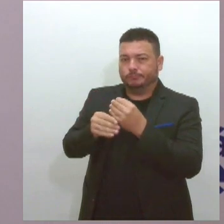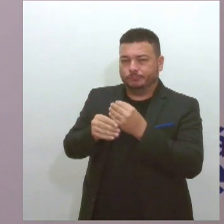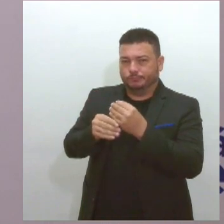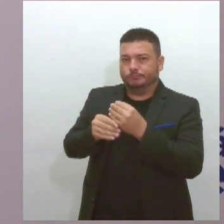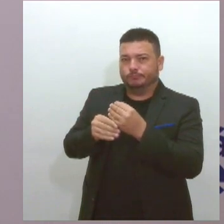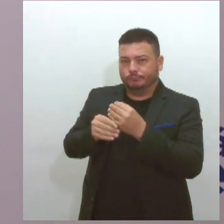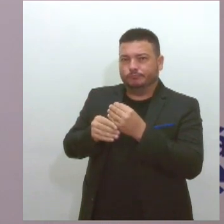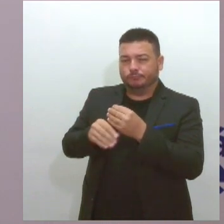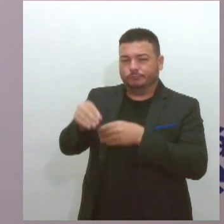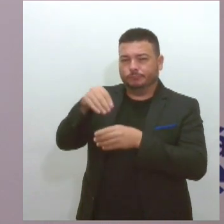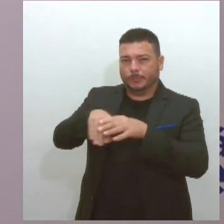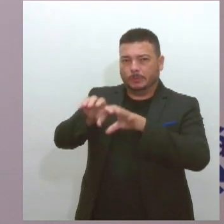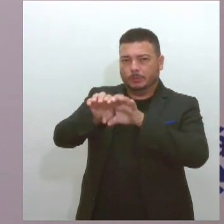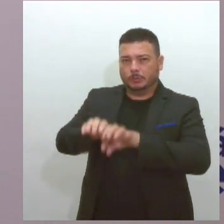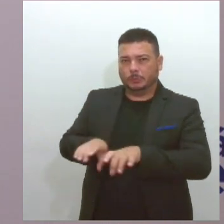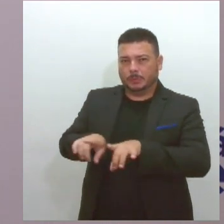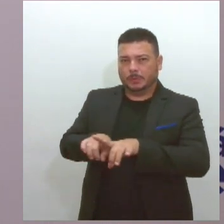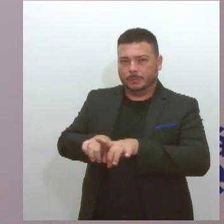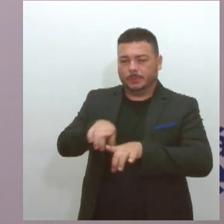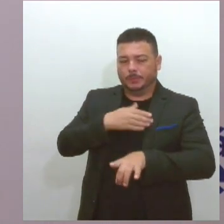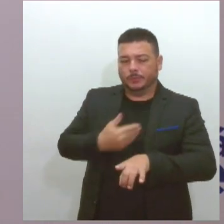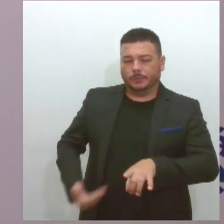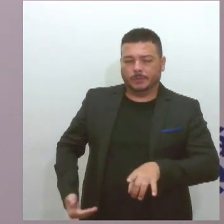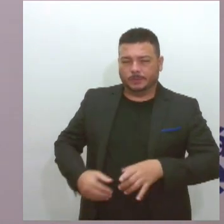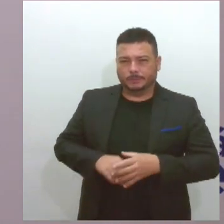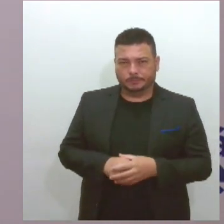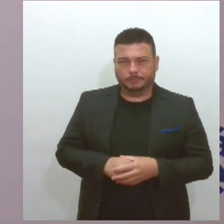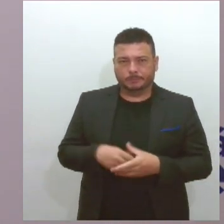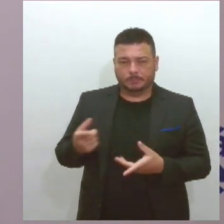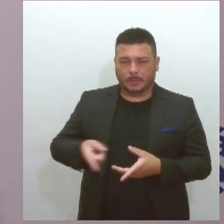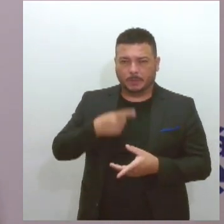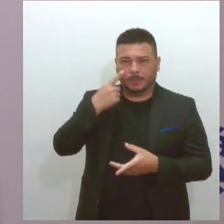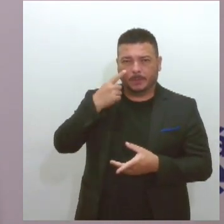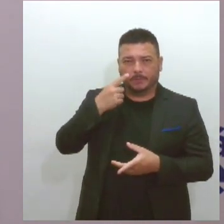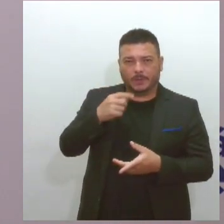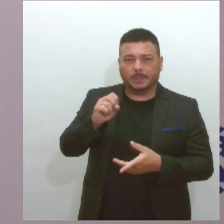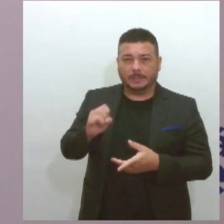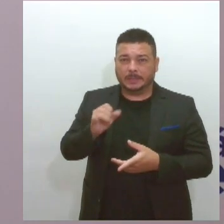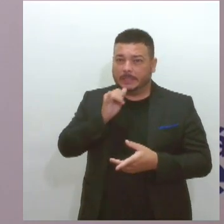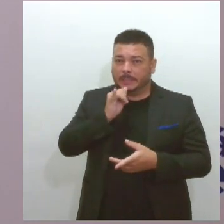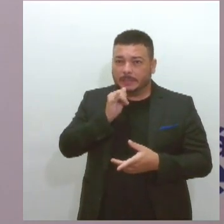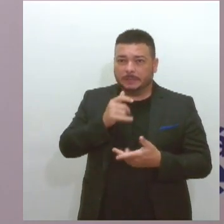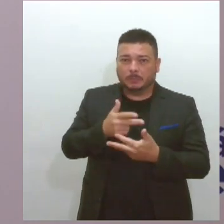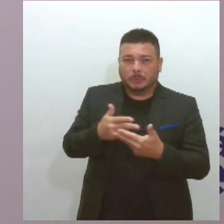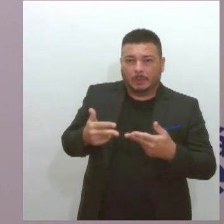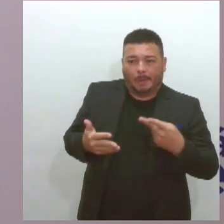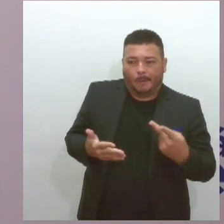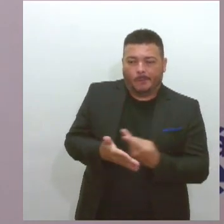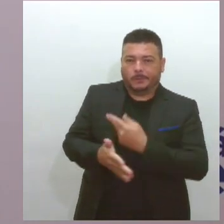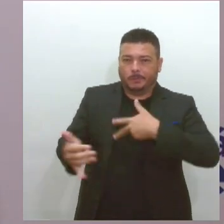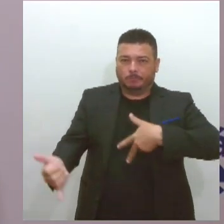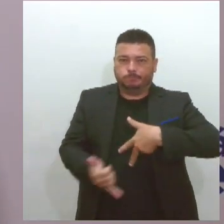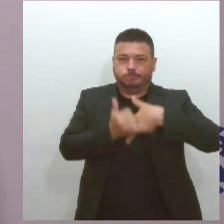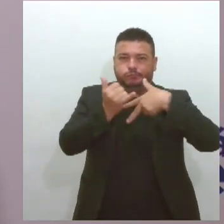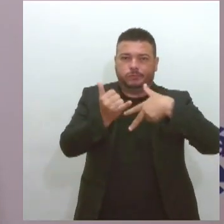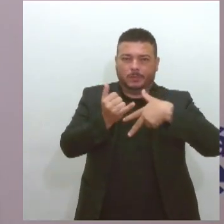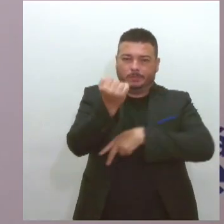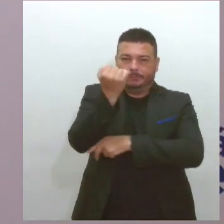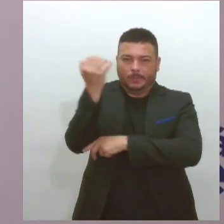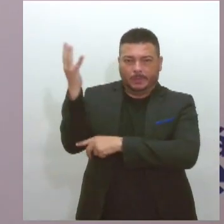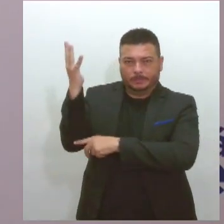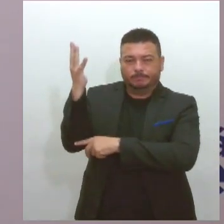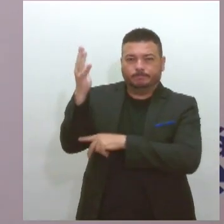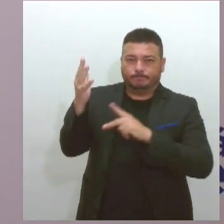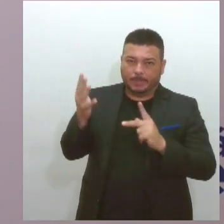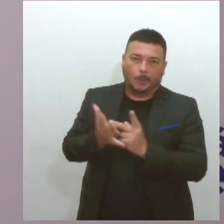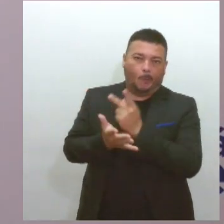estrutura governamental para precaução de algum desastre ambiental que porventura venha